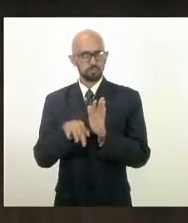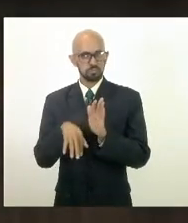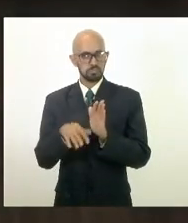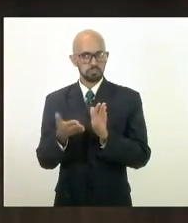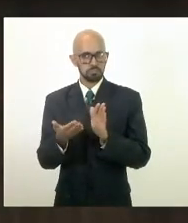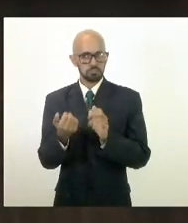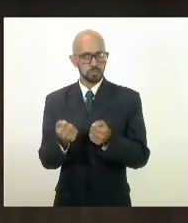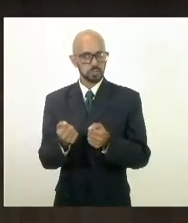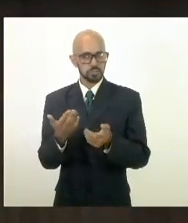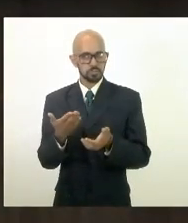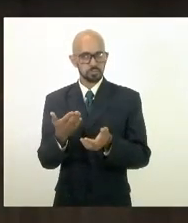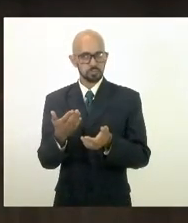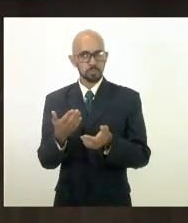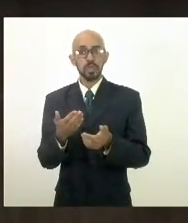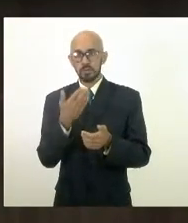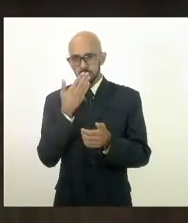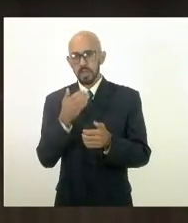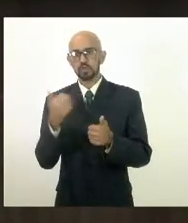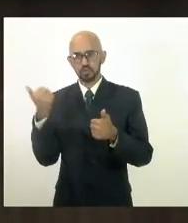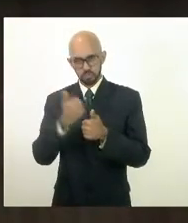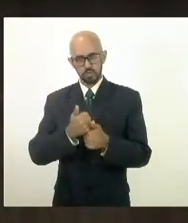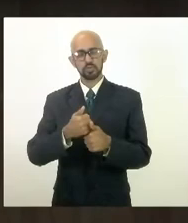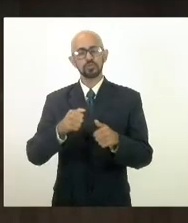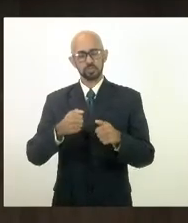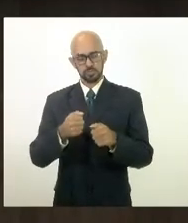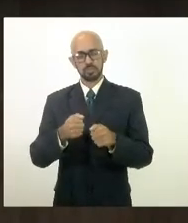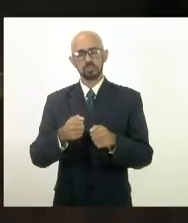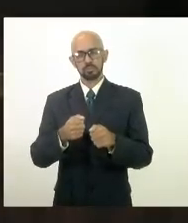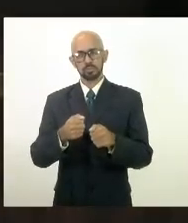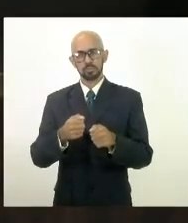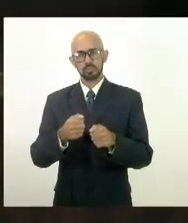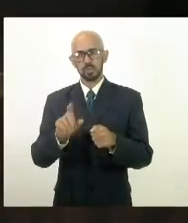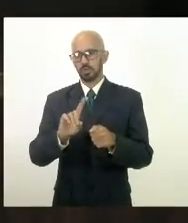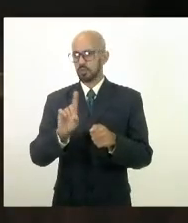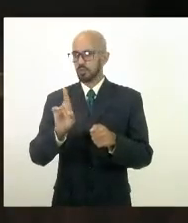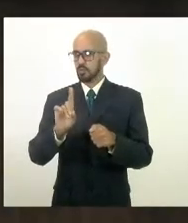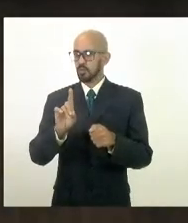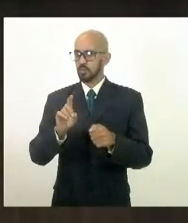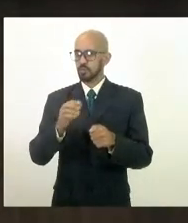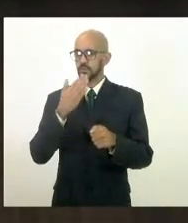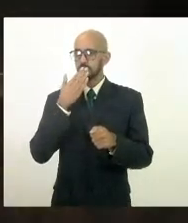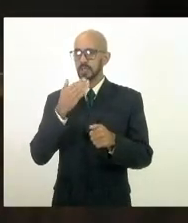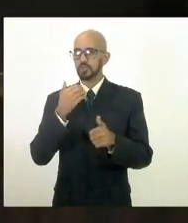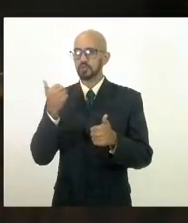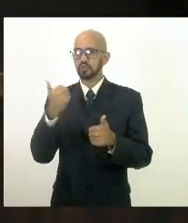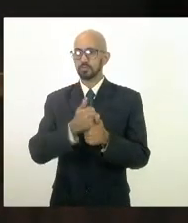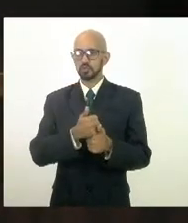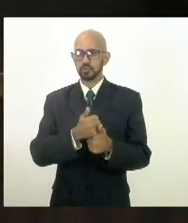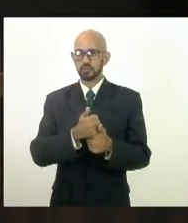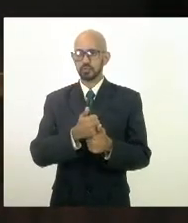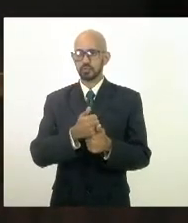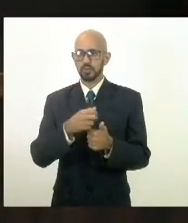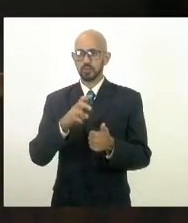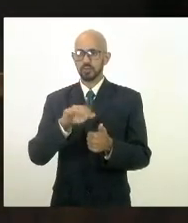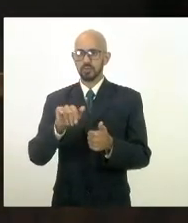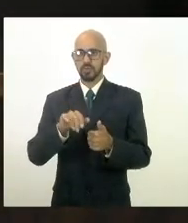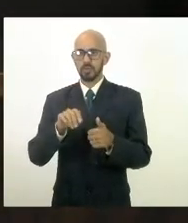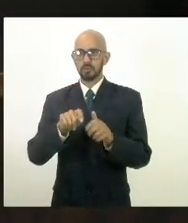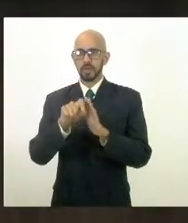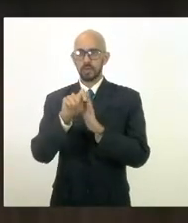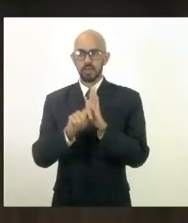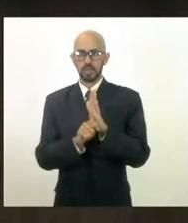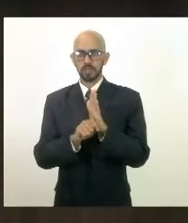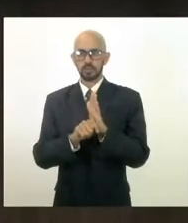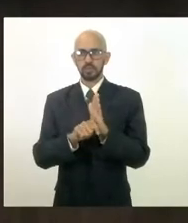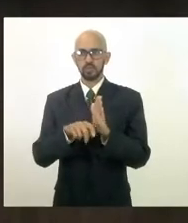posso concluir por substitutivo de forma final de redação não substitutivo vai para a redação redação do vencido vai para a redação